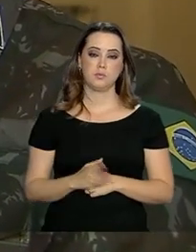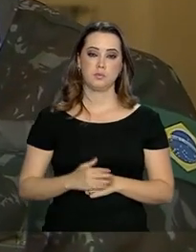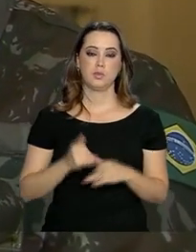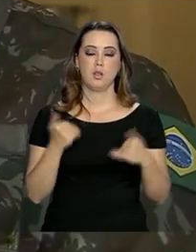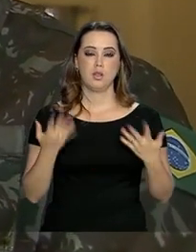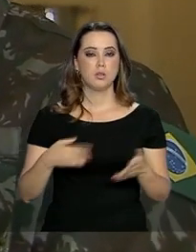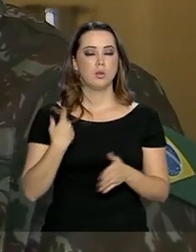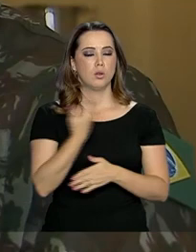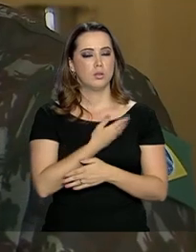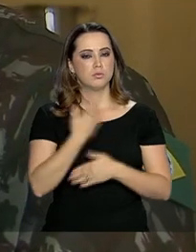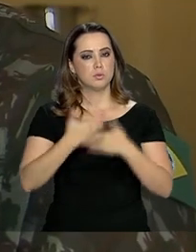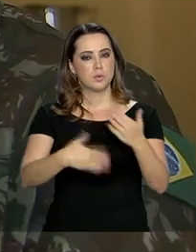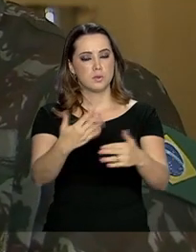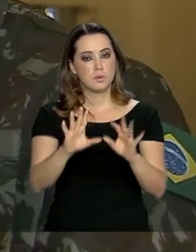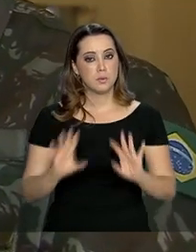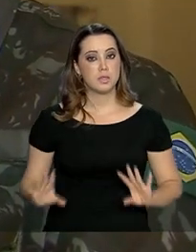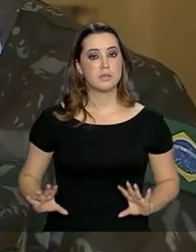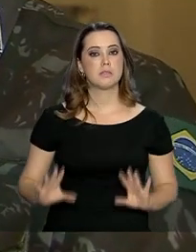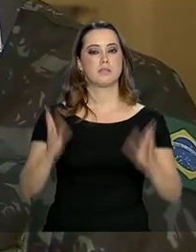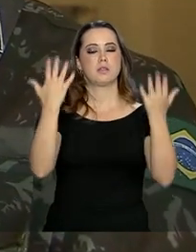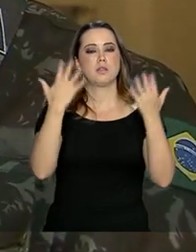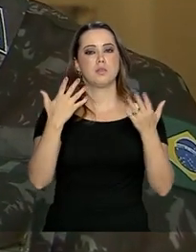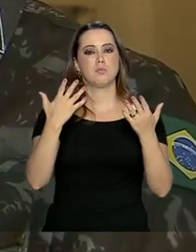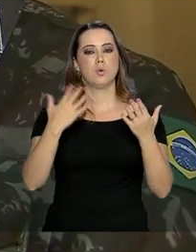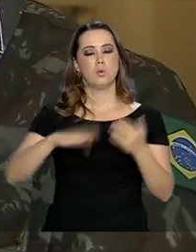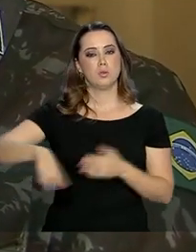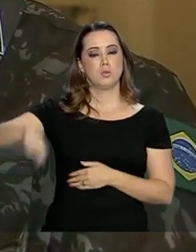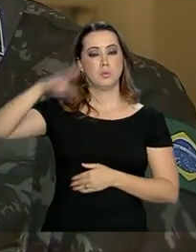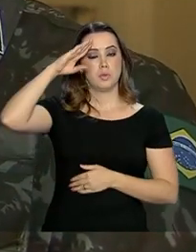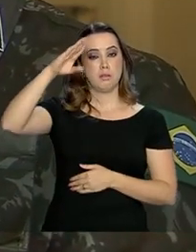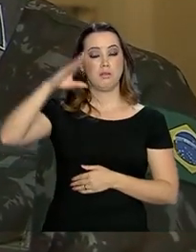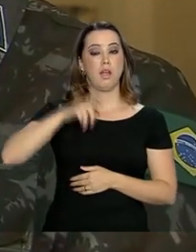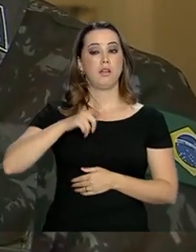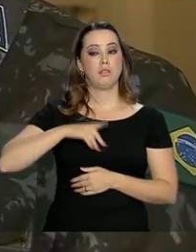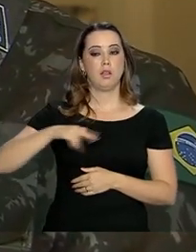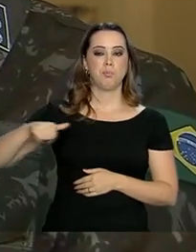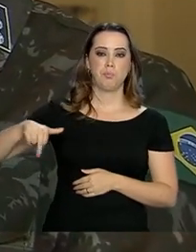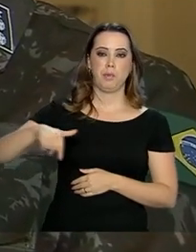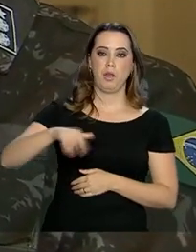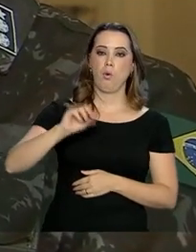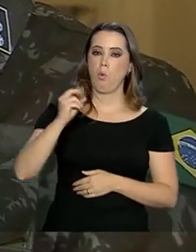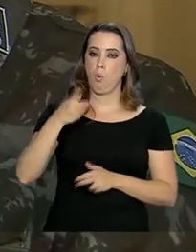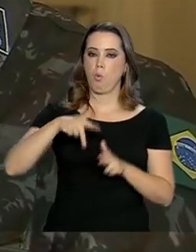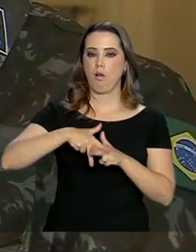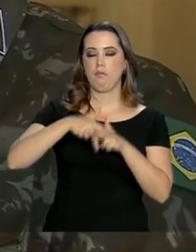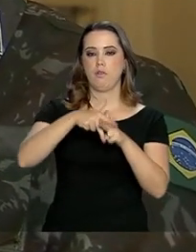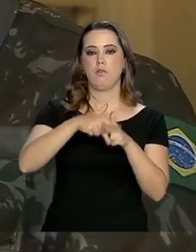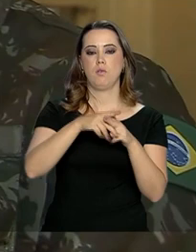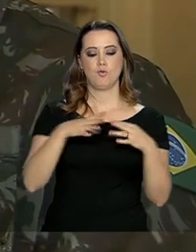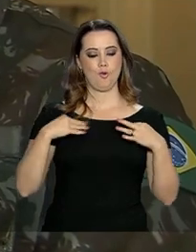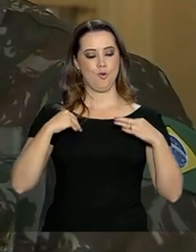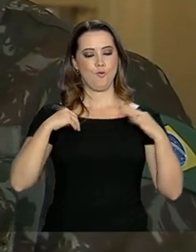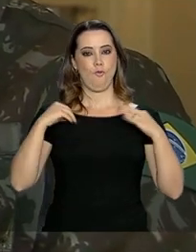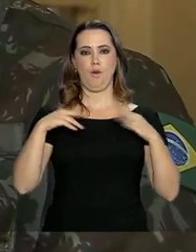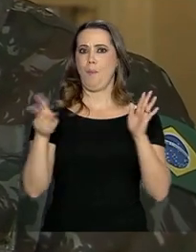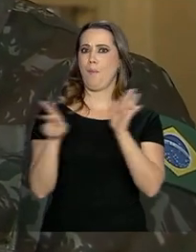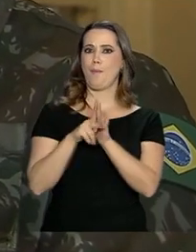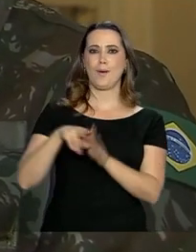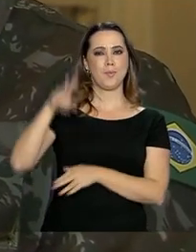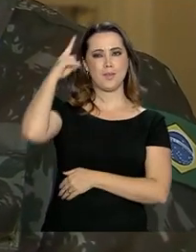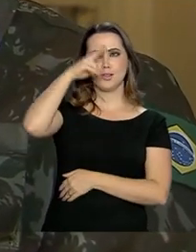Por tanto, nós desenvolvemos aqui o cerimonial militar a pé e a cavalo. Nós utilizamos o uniforme histórico de época,